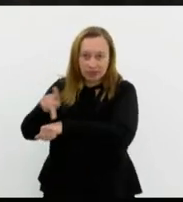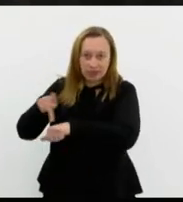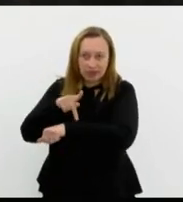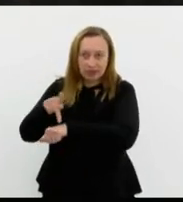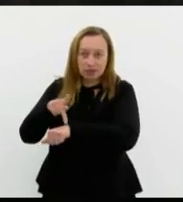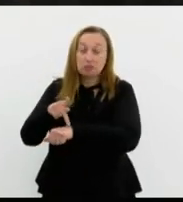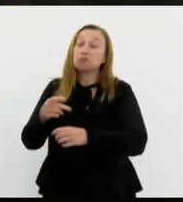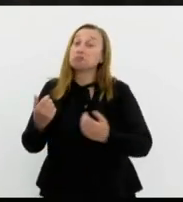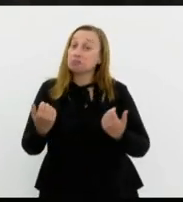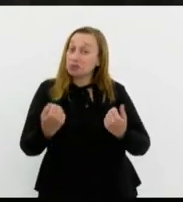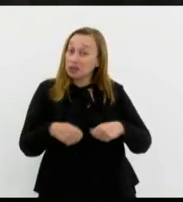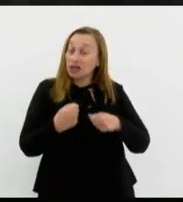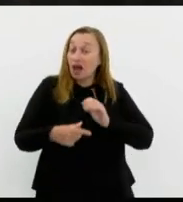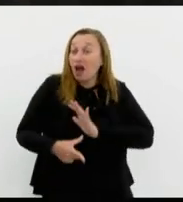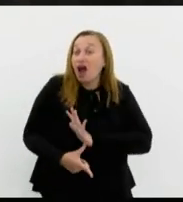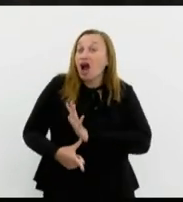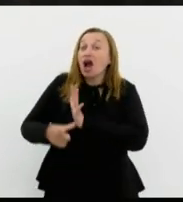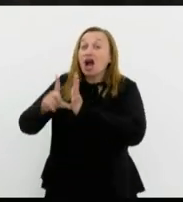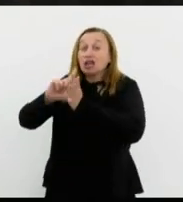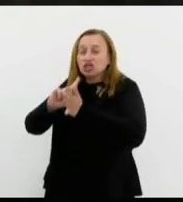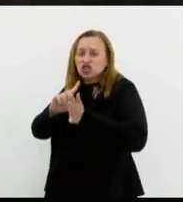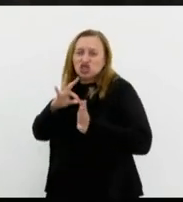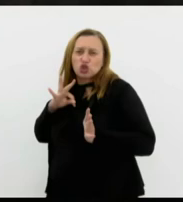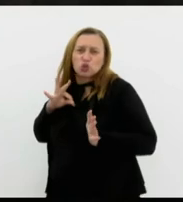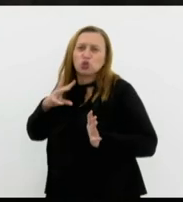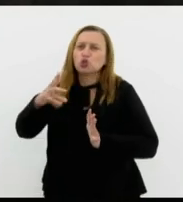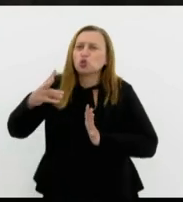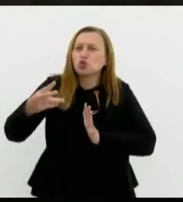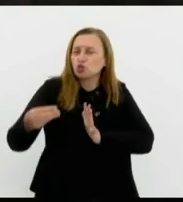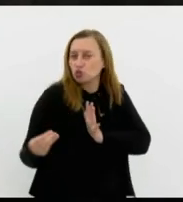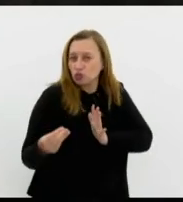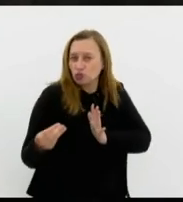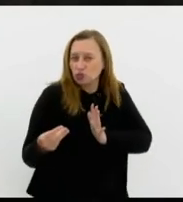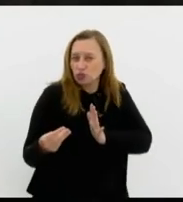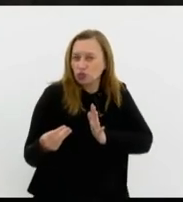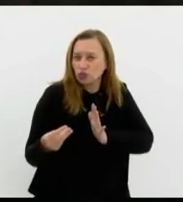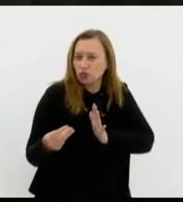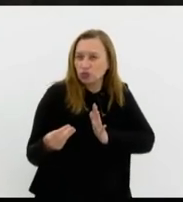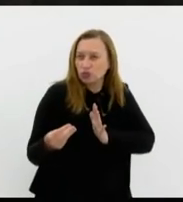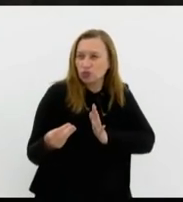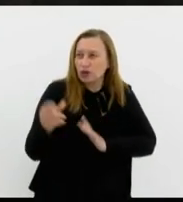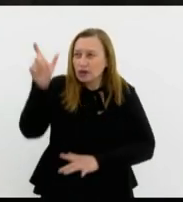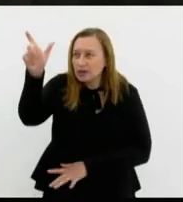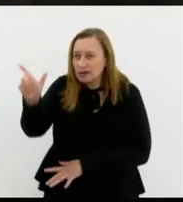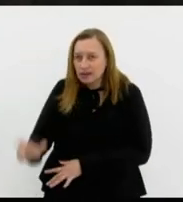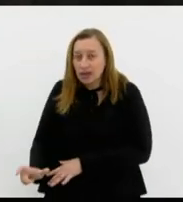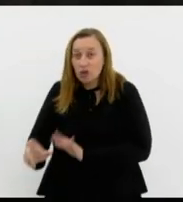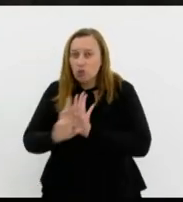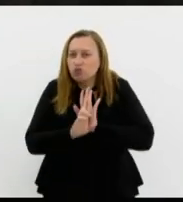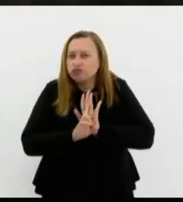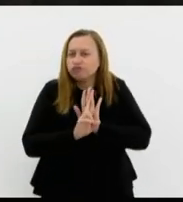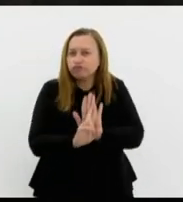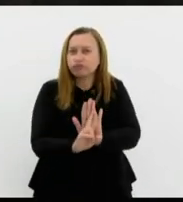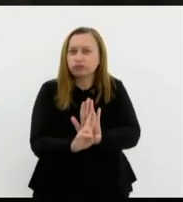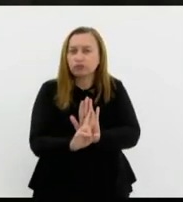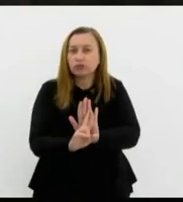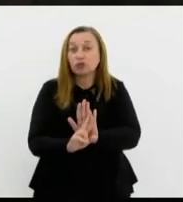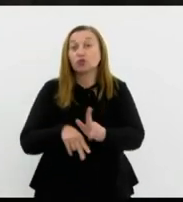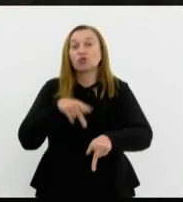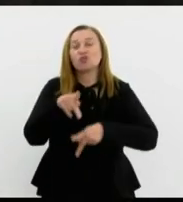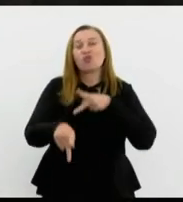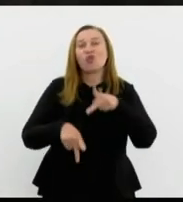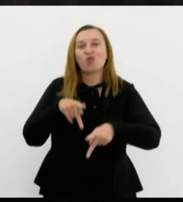deveria, antes de mais nada, ser um representante desse povo